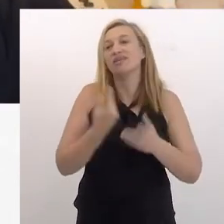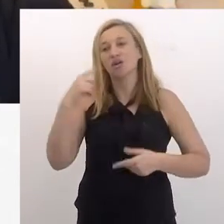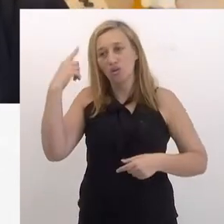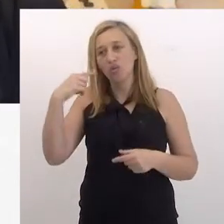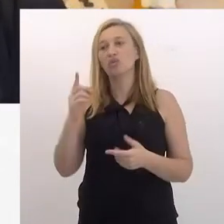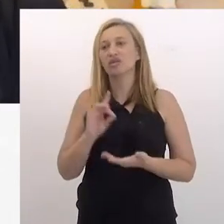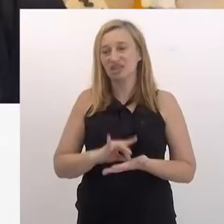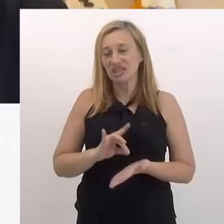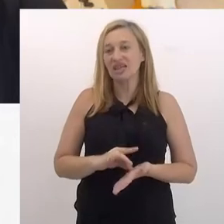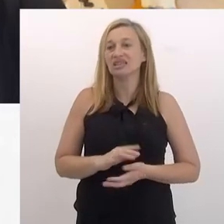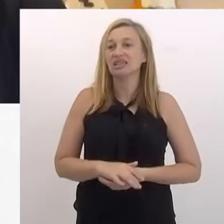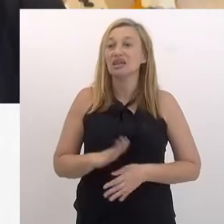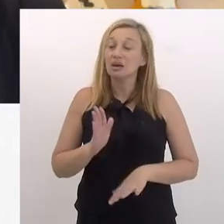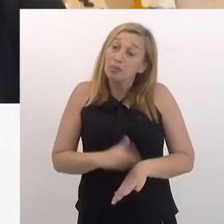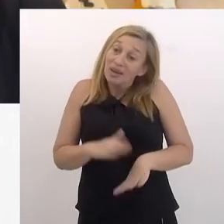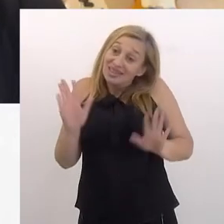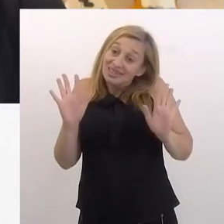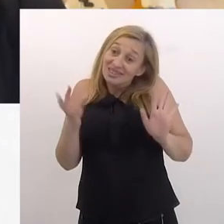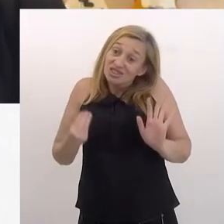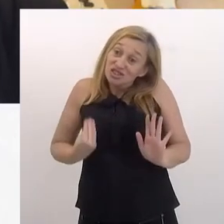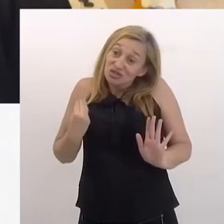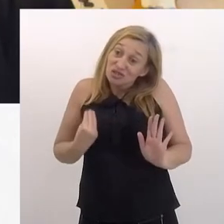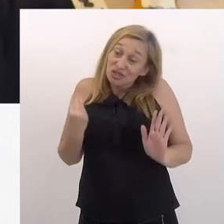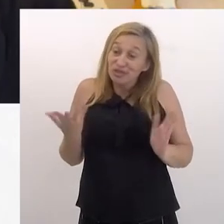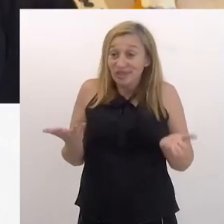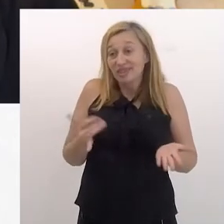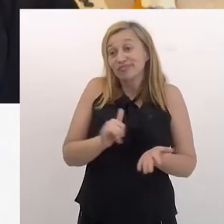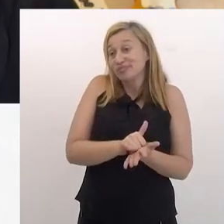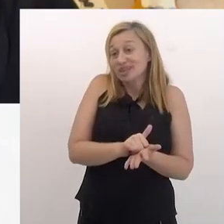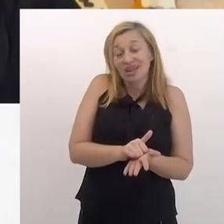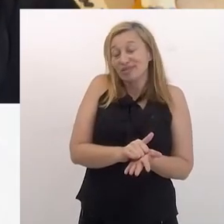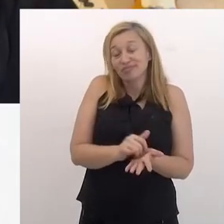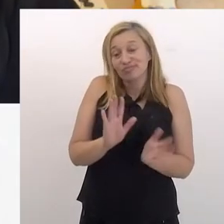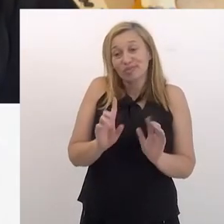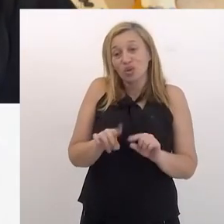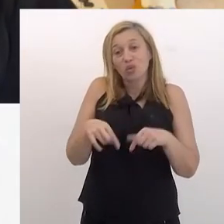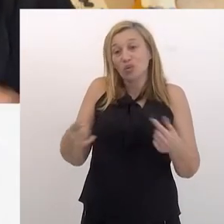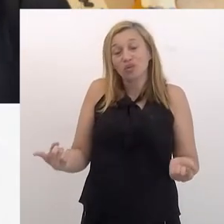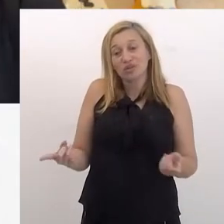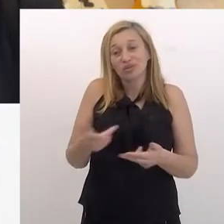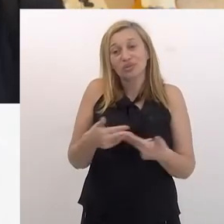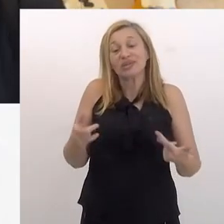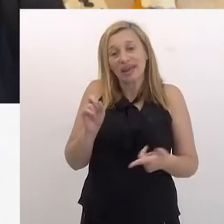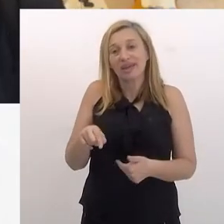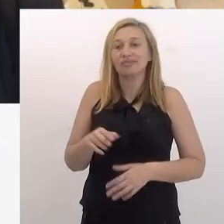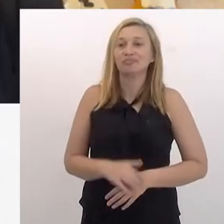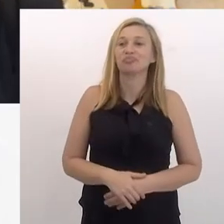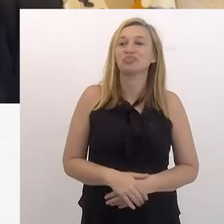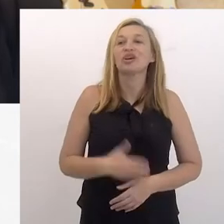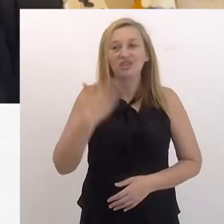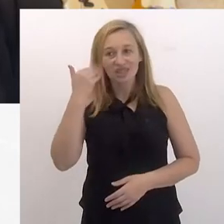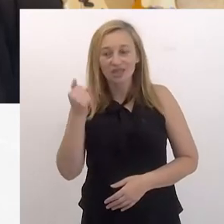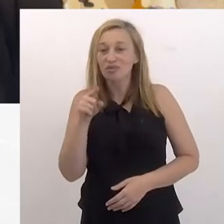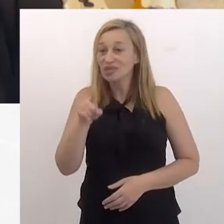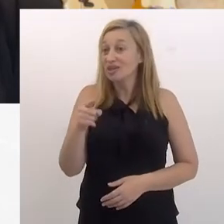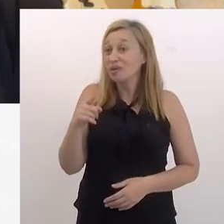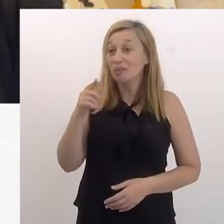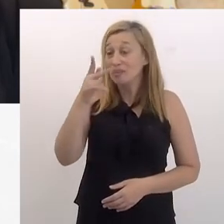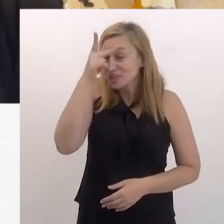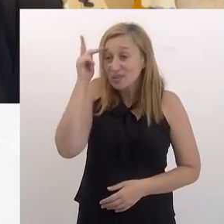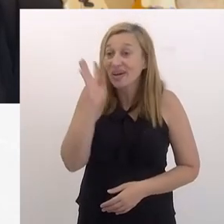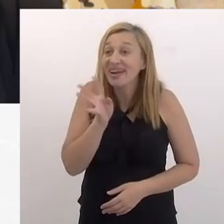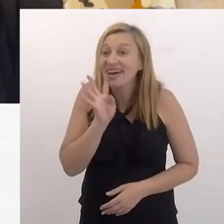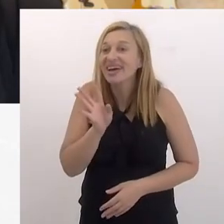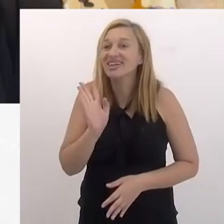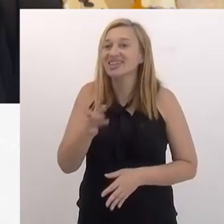bloqueado, é uma loucura mesmo. Mas a gente vive com isso, com esse celular, não tem muito jeito, não é? Pois é, eu já